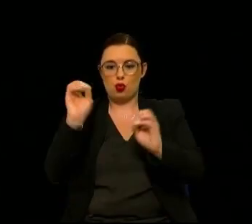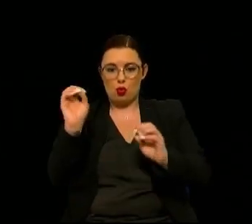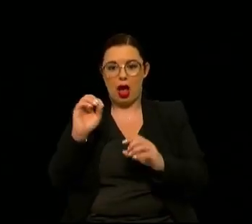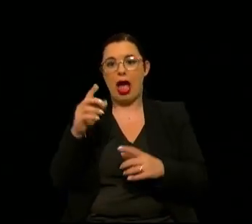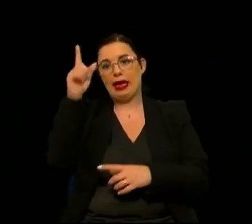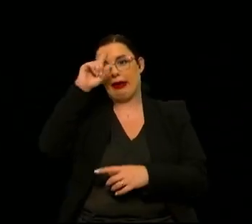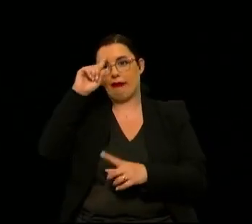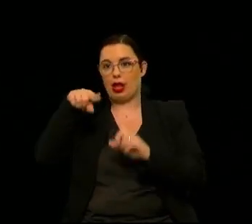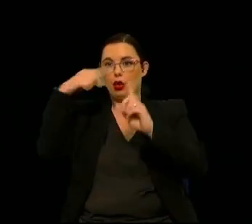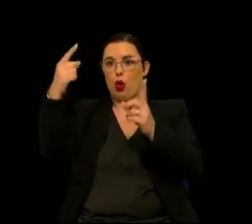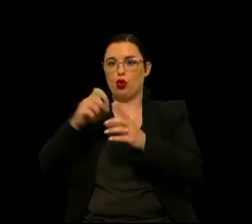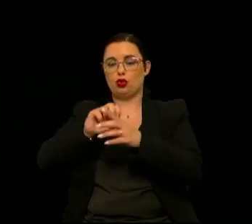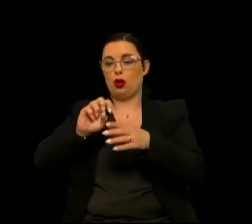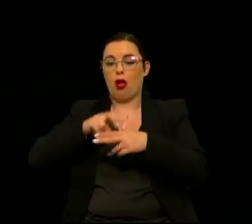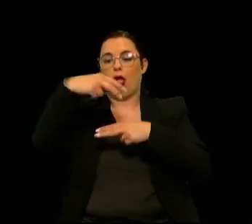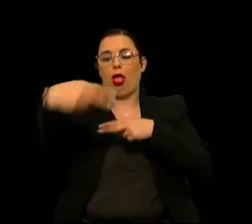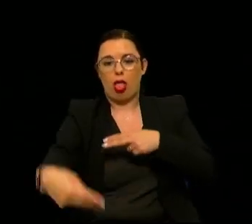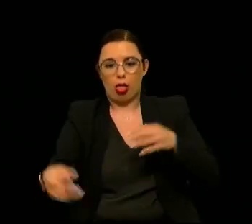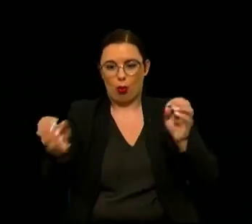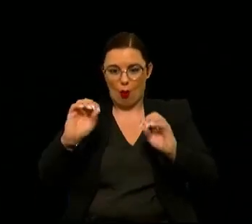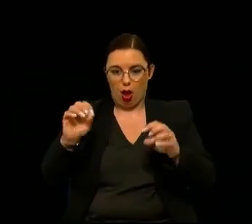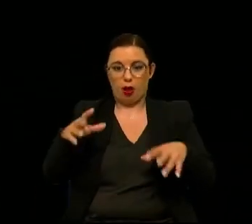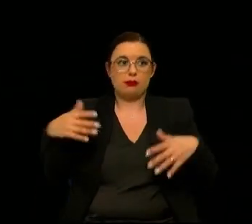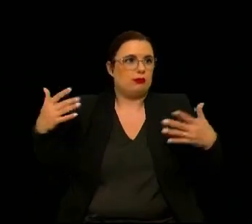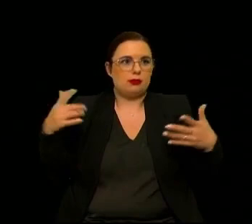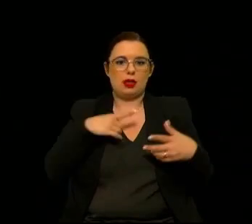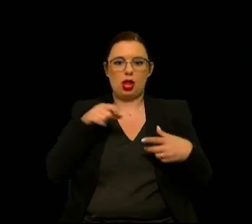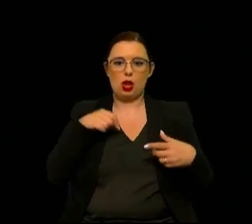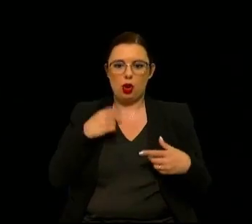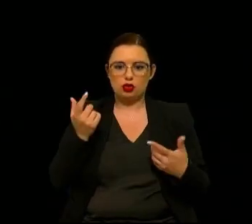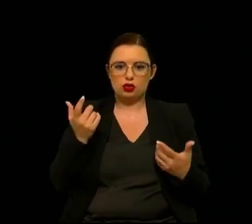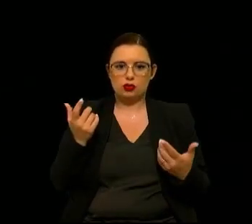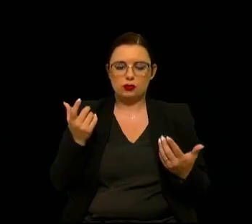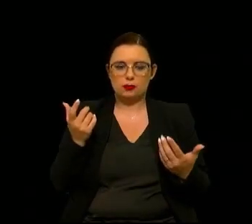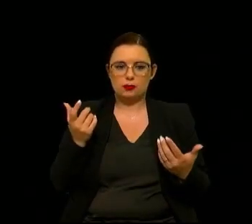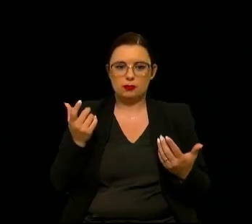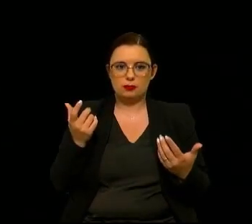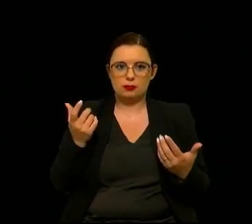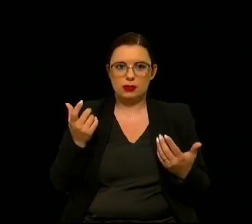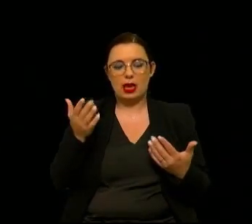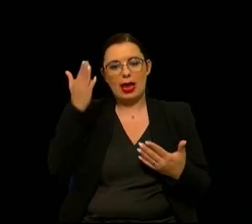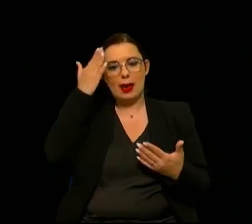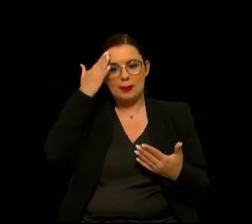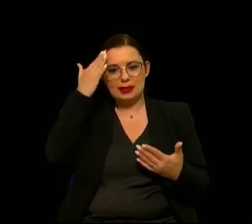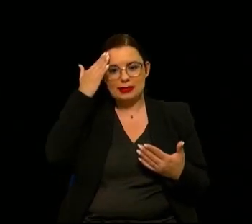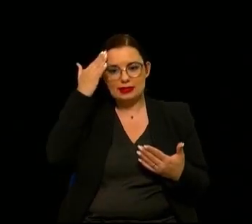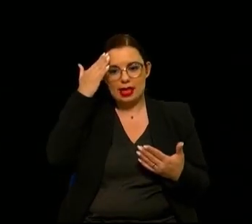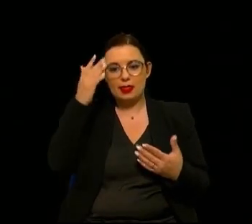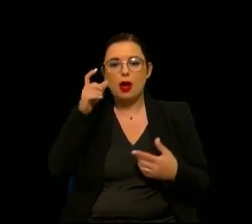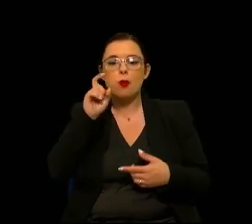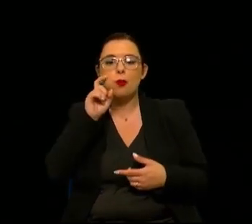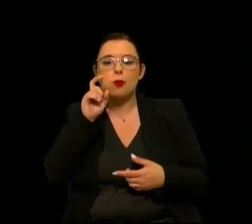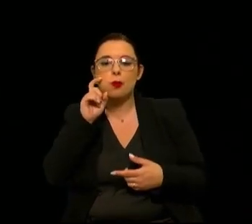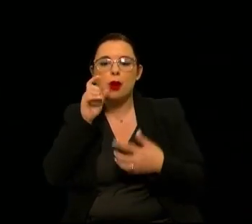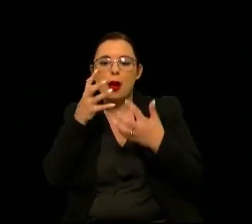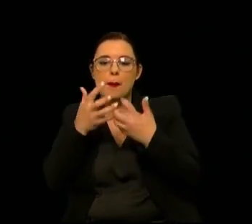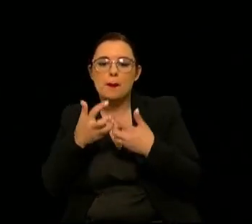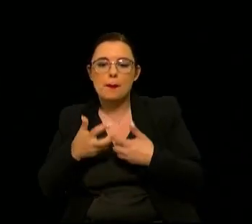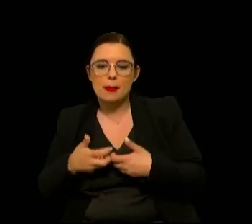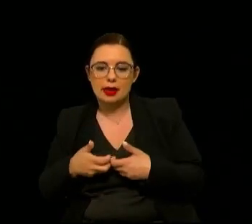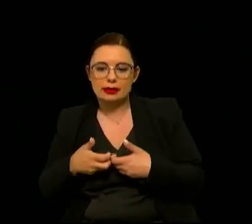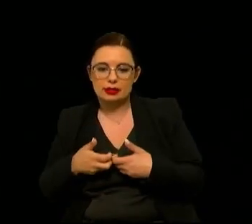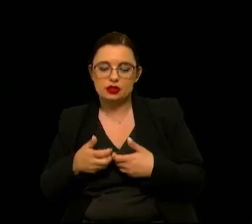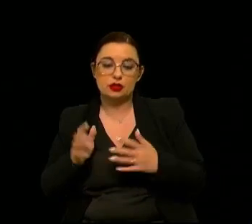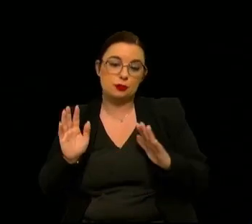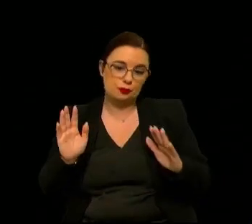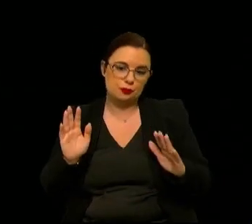o outro cavalo, não ia saltar da ribanceira abaixo, pois passámos a ter nós a competência, digamos assim, para tomar conta das máquinas que nos levam de um lado